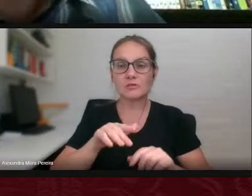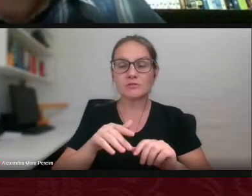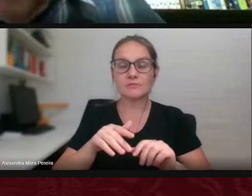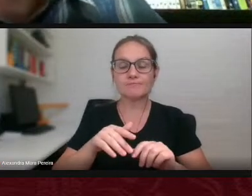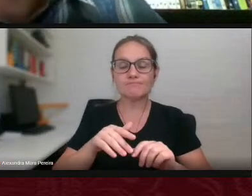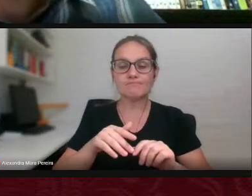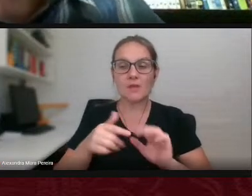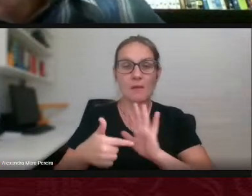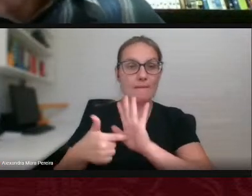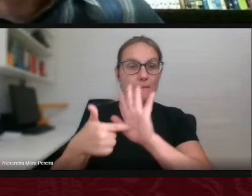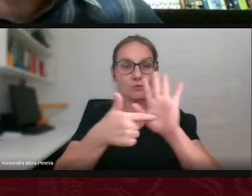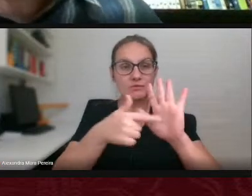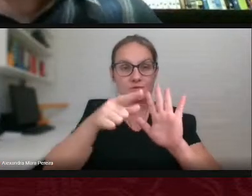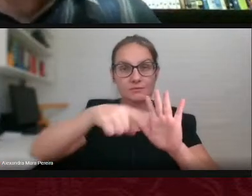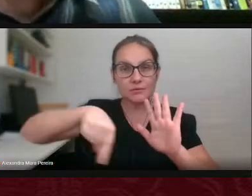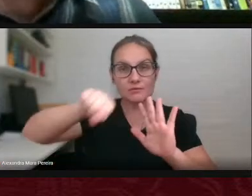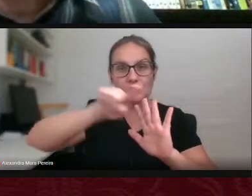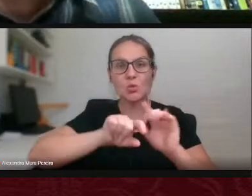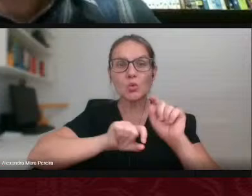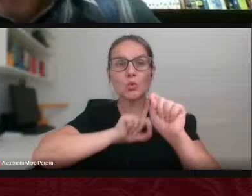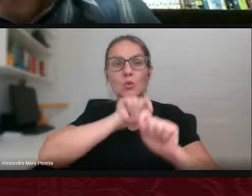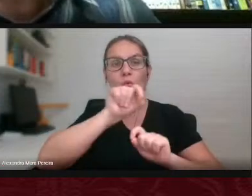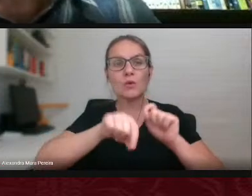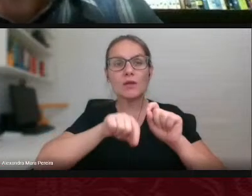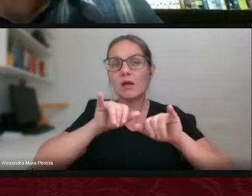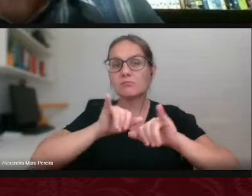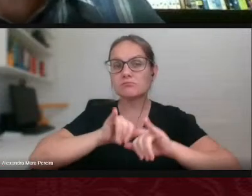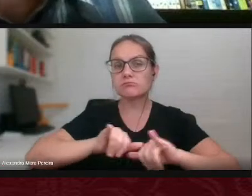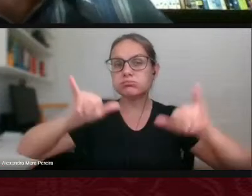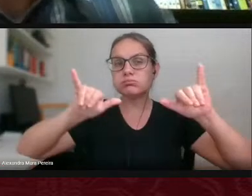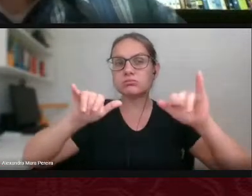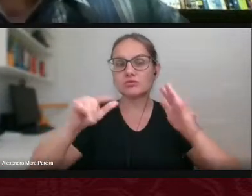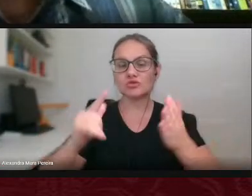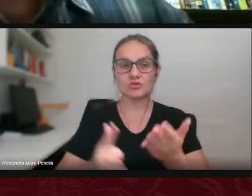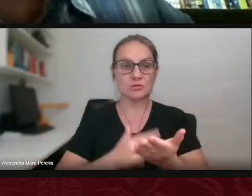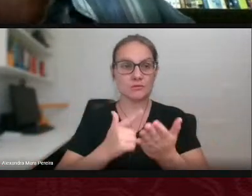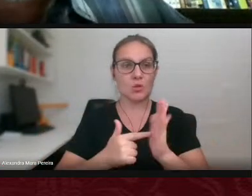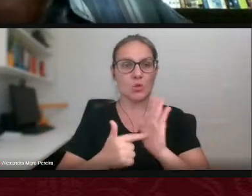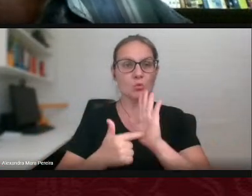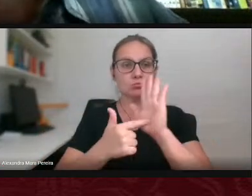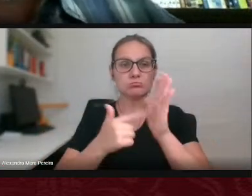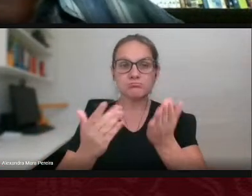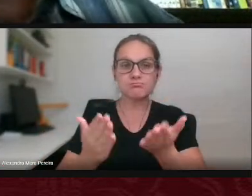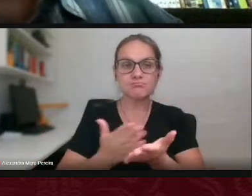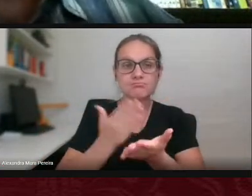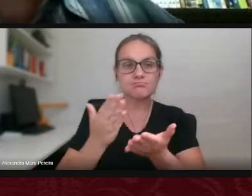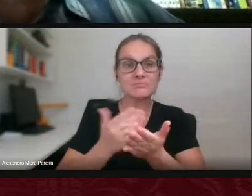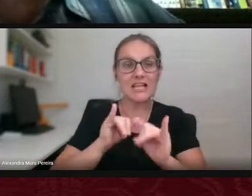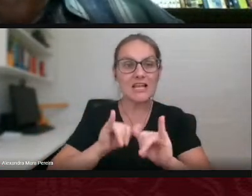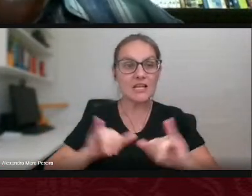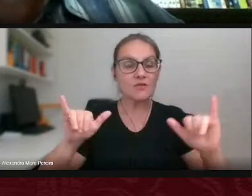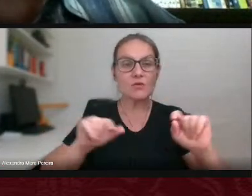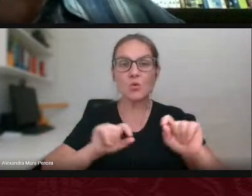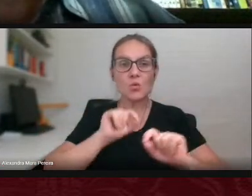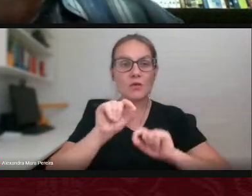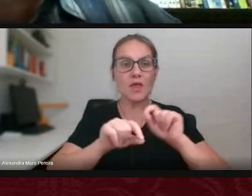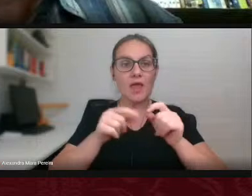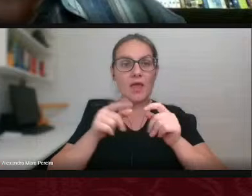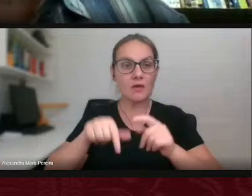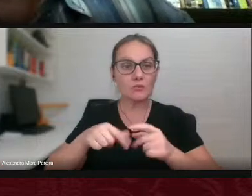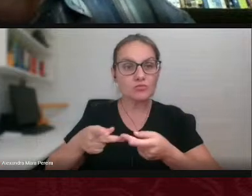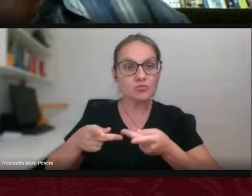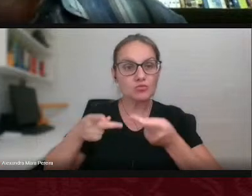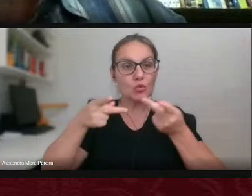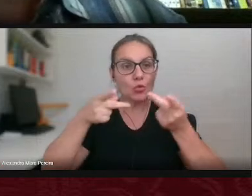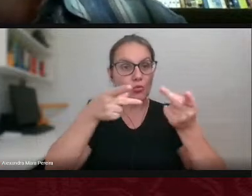aqui juntamente com vocês, o que é um lançamento de livro, né? Lançamento de um livro é, na verdade, um convite, um